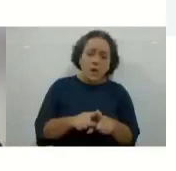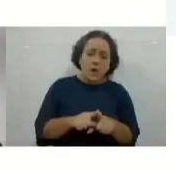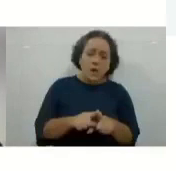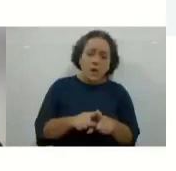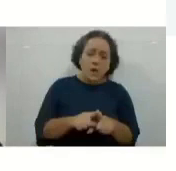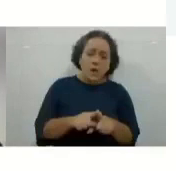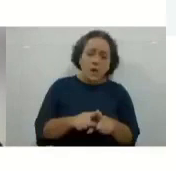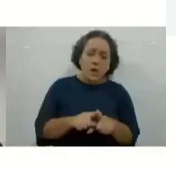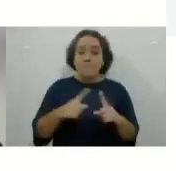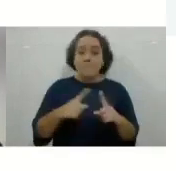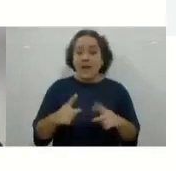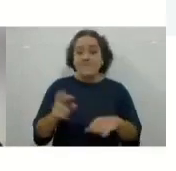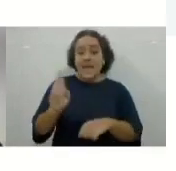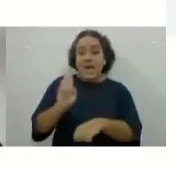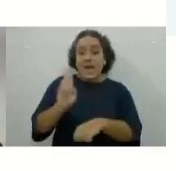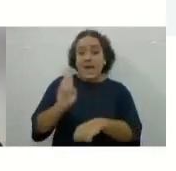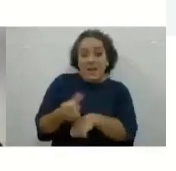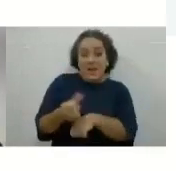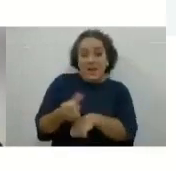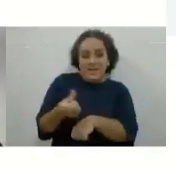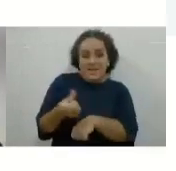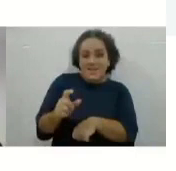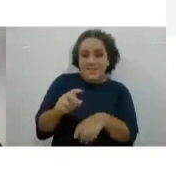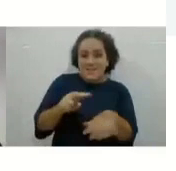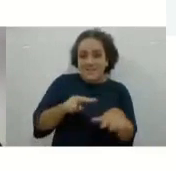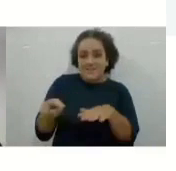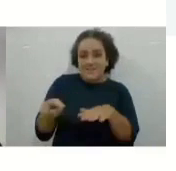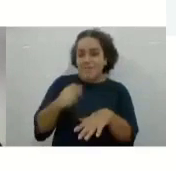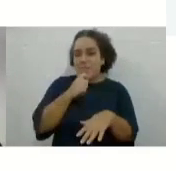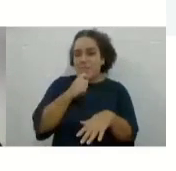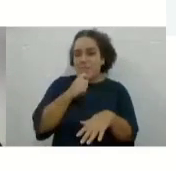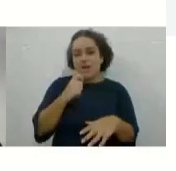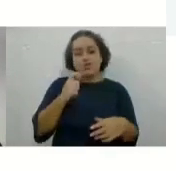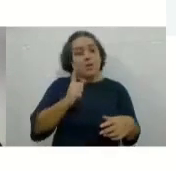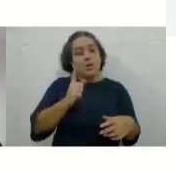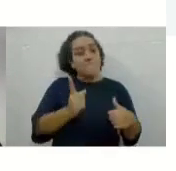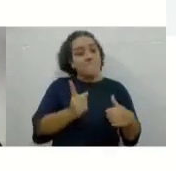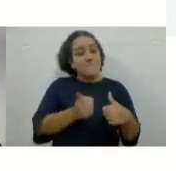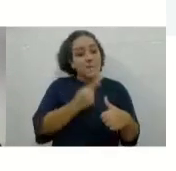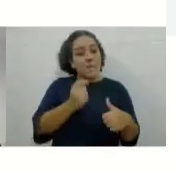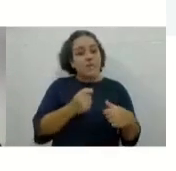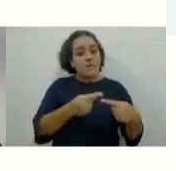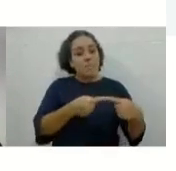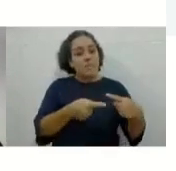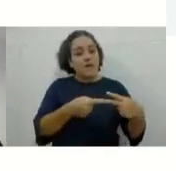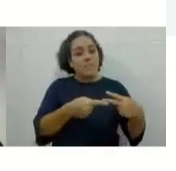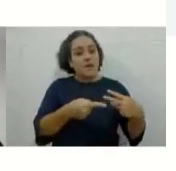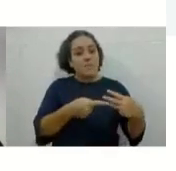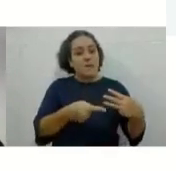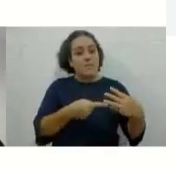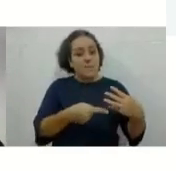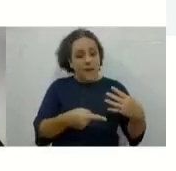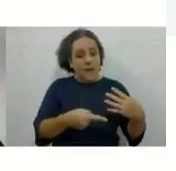conteúdos das atividades das semanas um a quatro vão ser recuperados na sexta semana. Por quê?